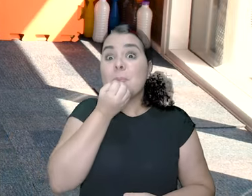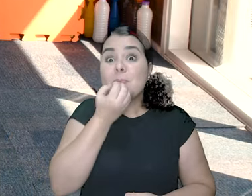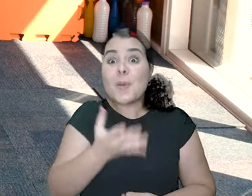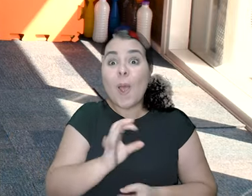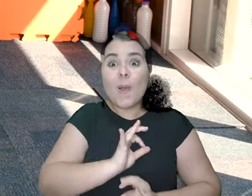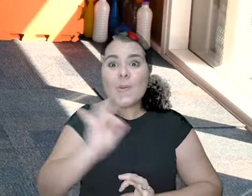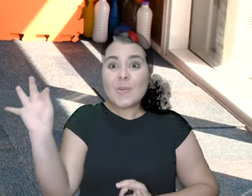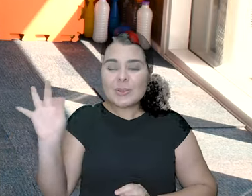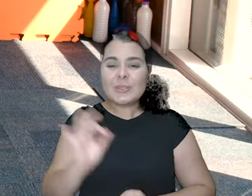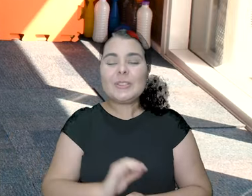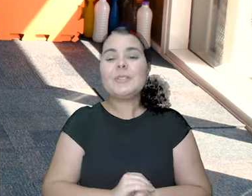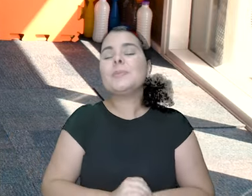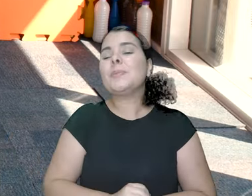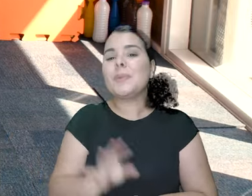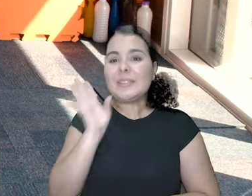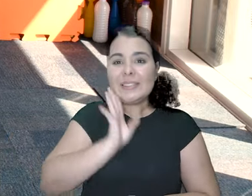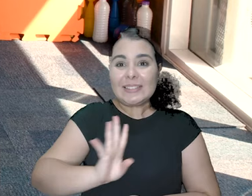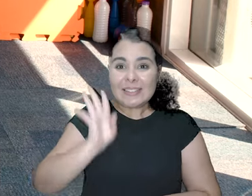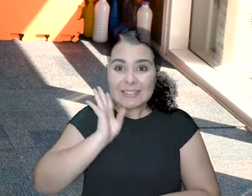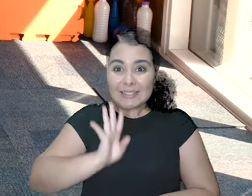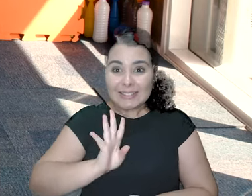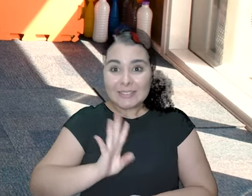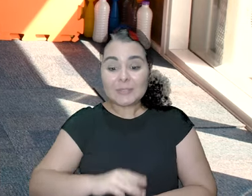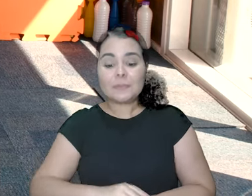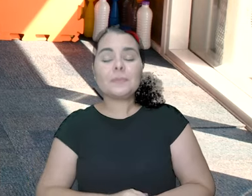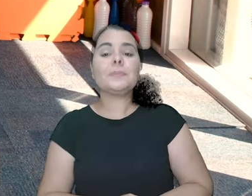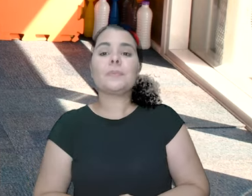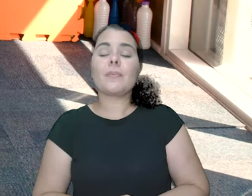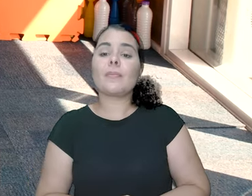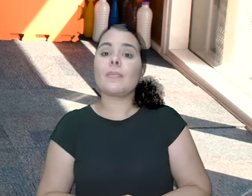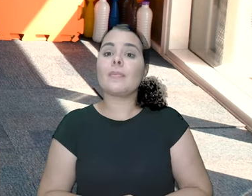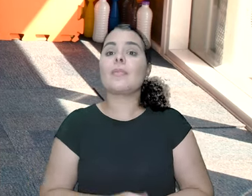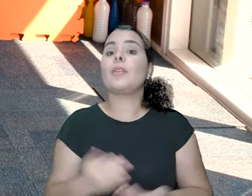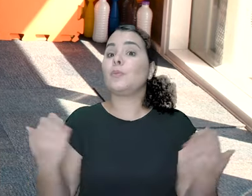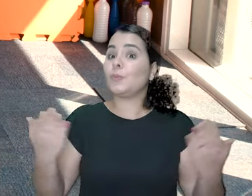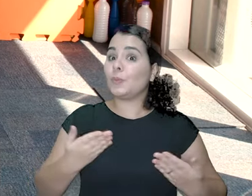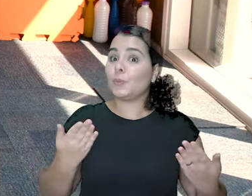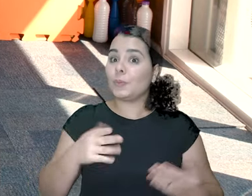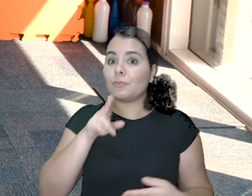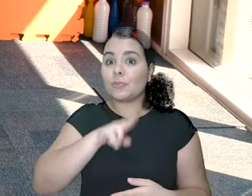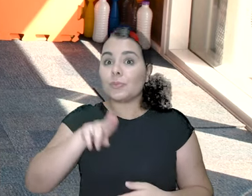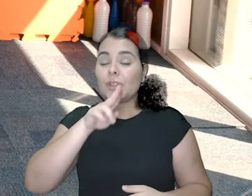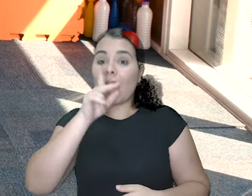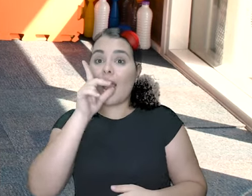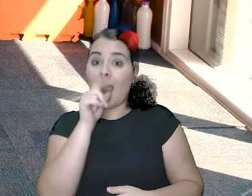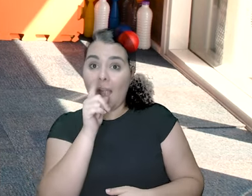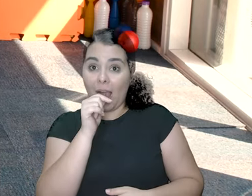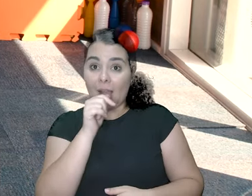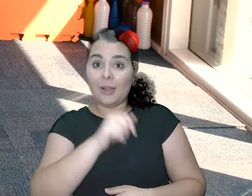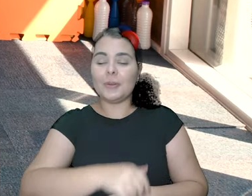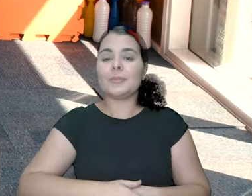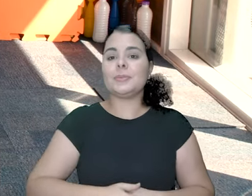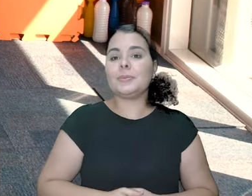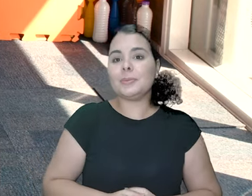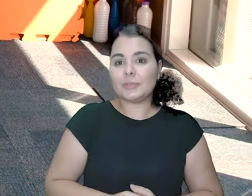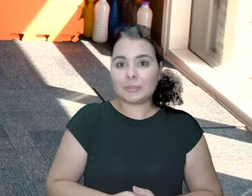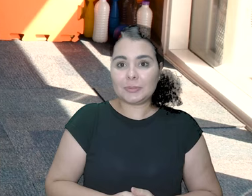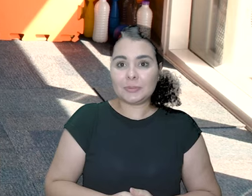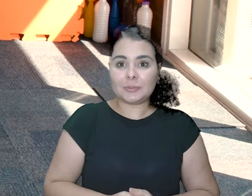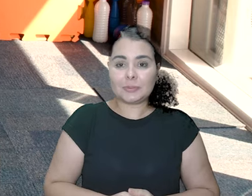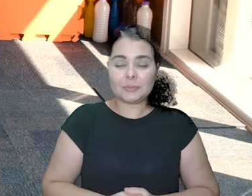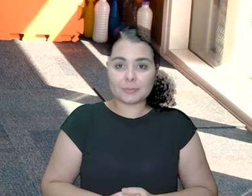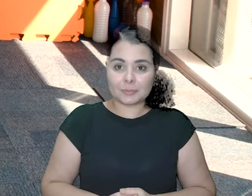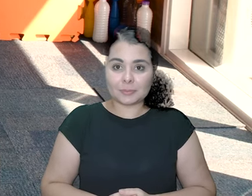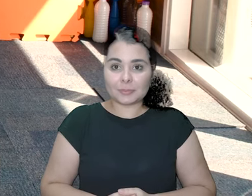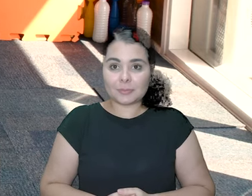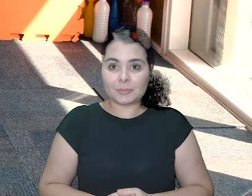Delícia. Muito bom. Legal. Pega aqui uma garrafinha. Beba um bolinho.